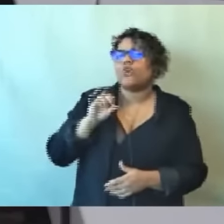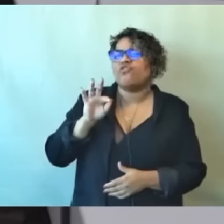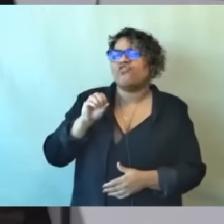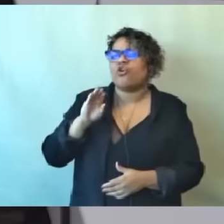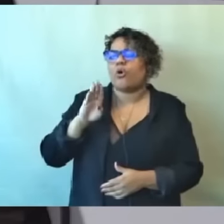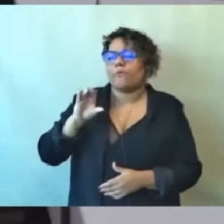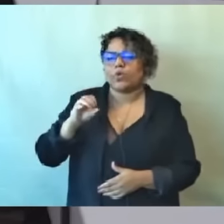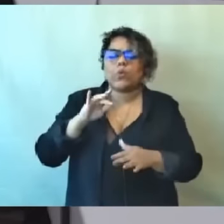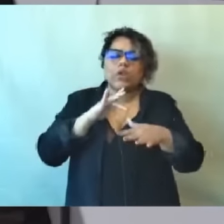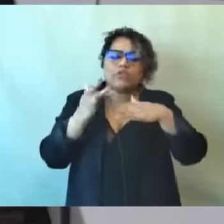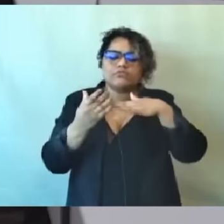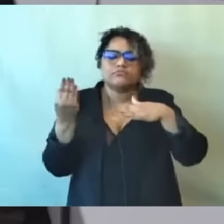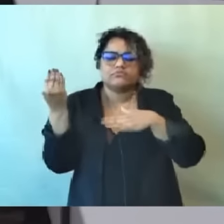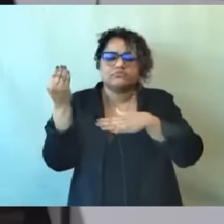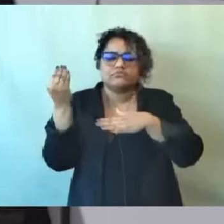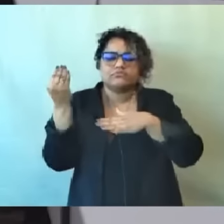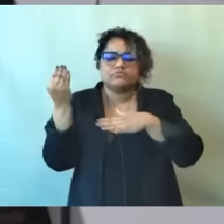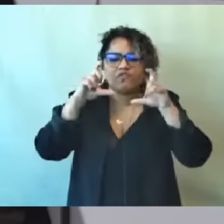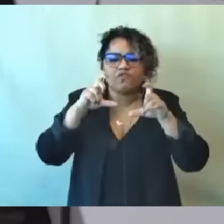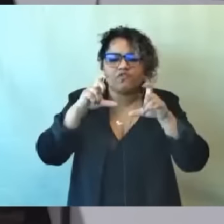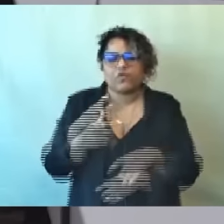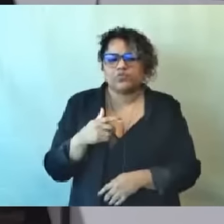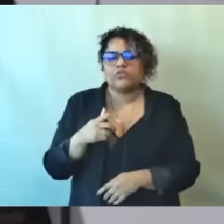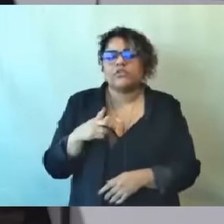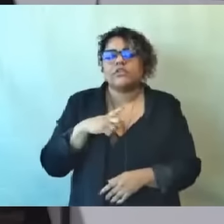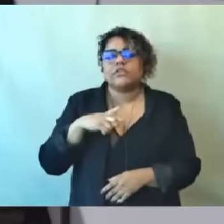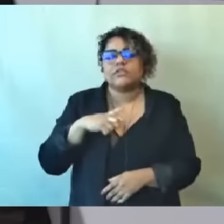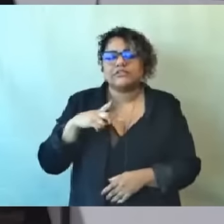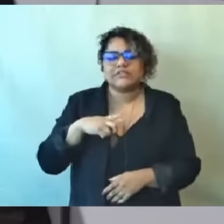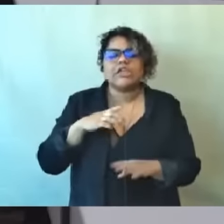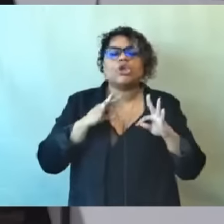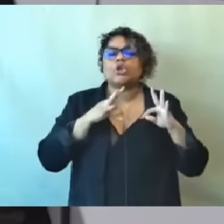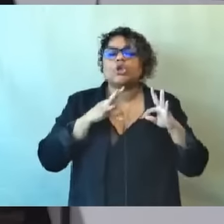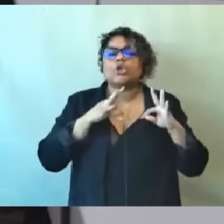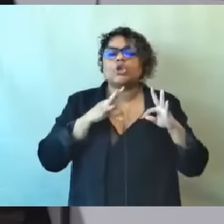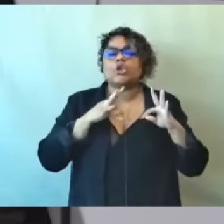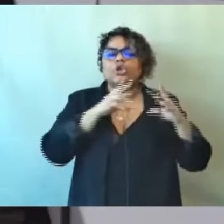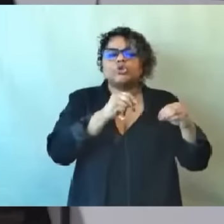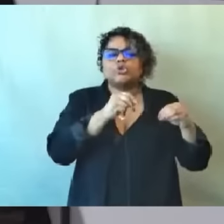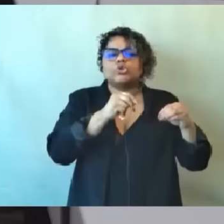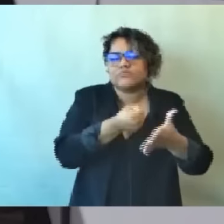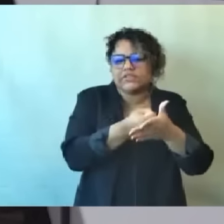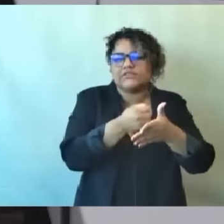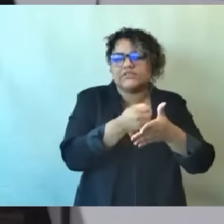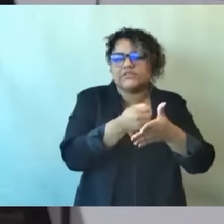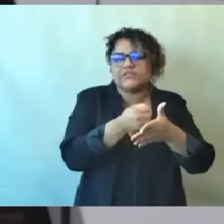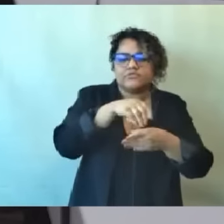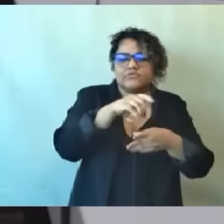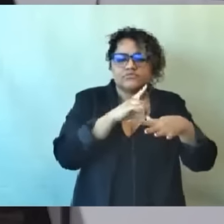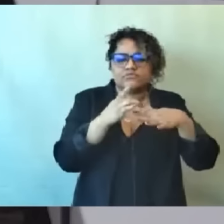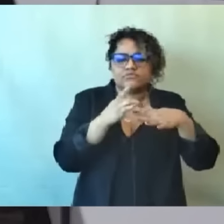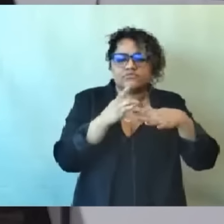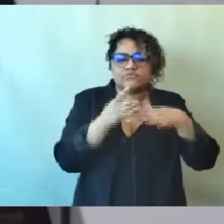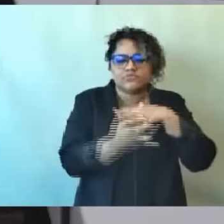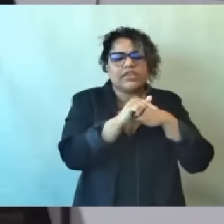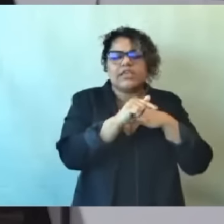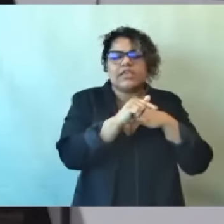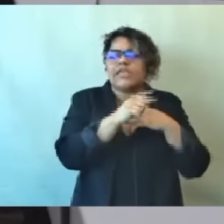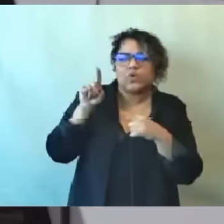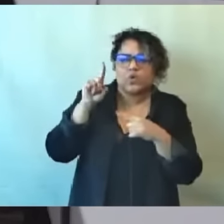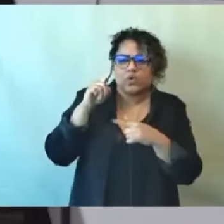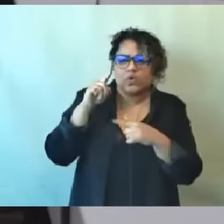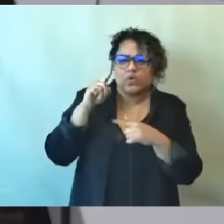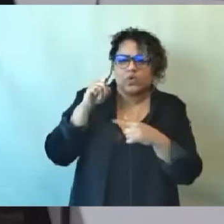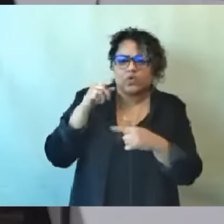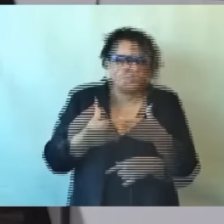militância digital para me achacar na rede social. Ele não procurou saber, não. Uma pessoa que se diz respeitar a palavra de